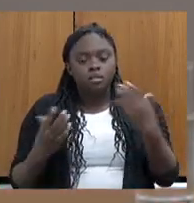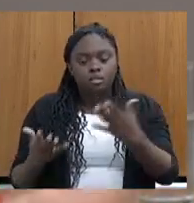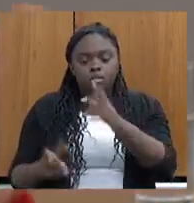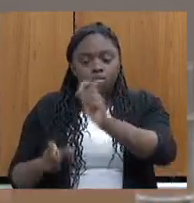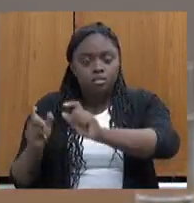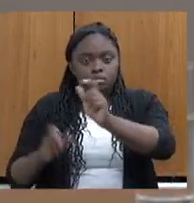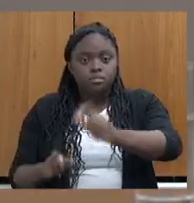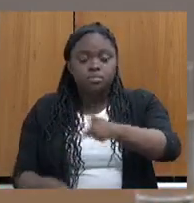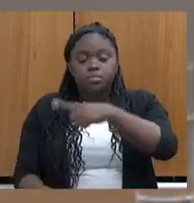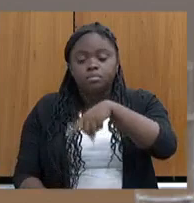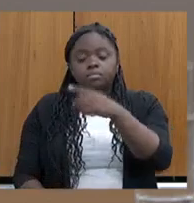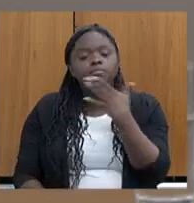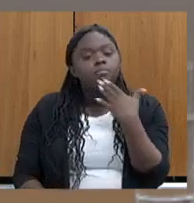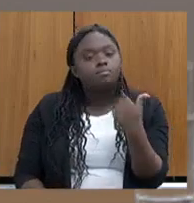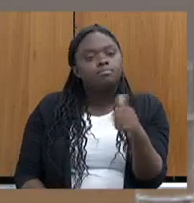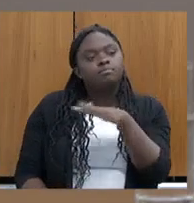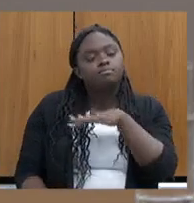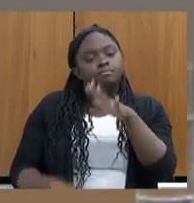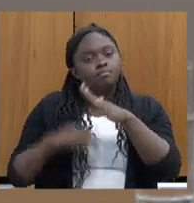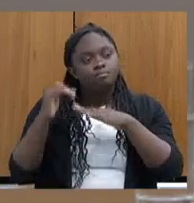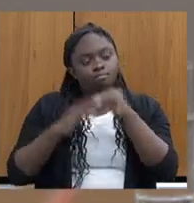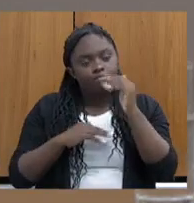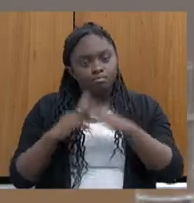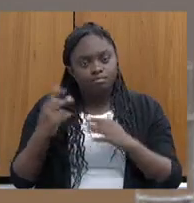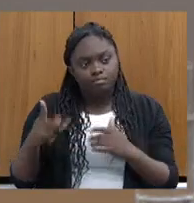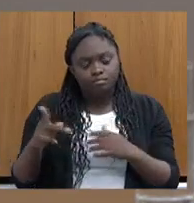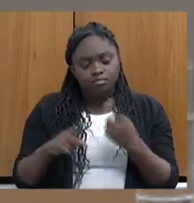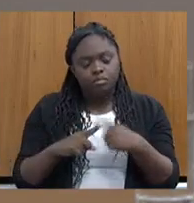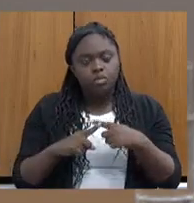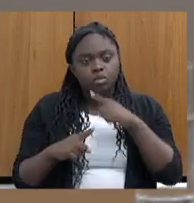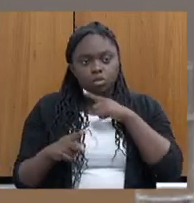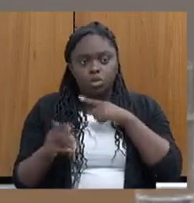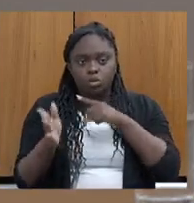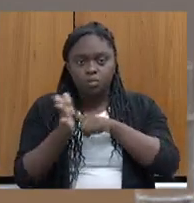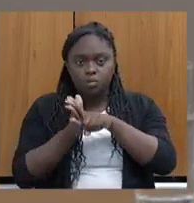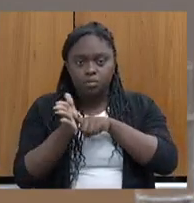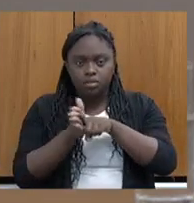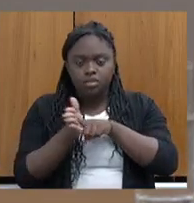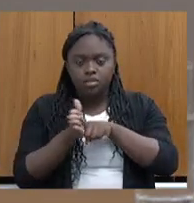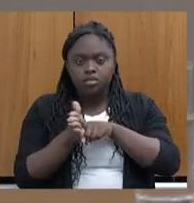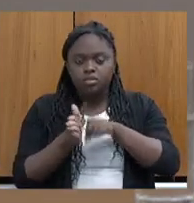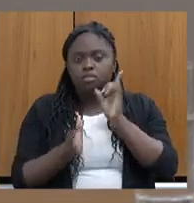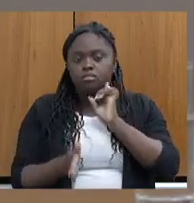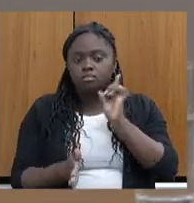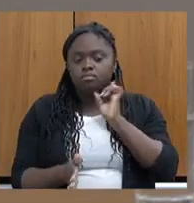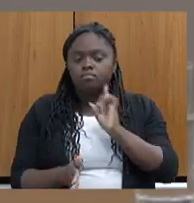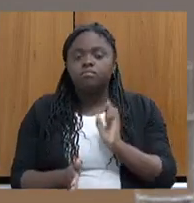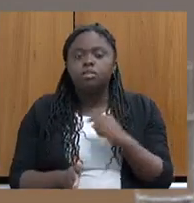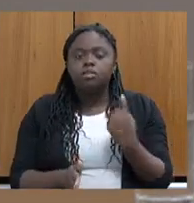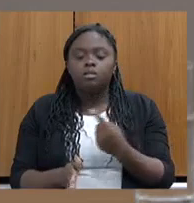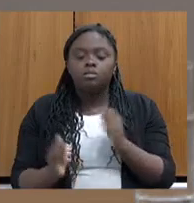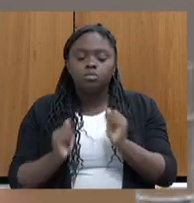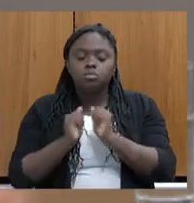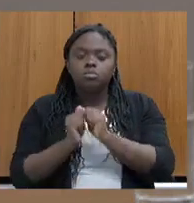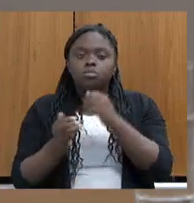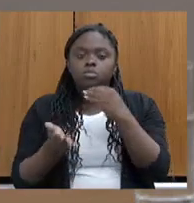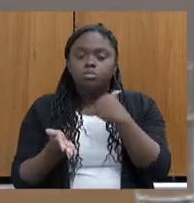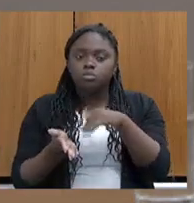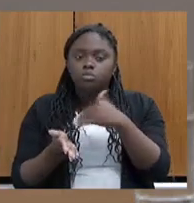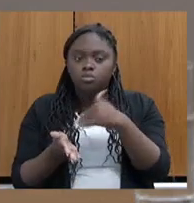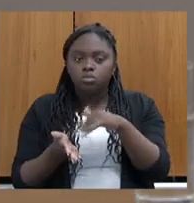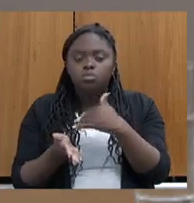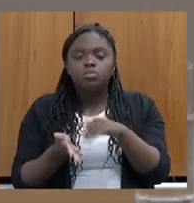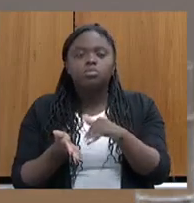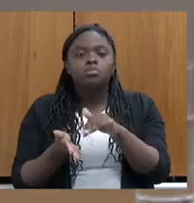para elas melhorarem a qualificação profissional delas? Porque eu tenho um dado em Minas, e nós articulamos isso muito com a Secretaria, hoje nós conversamos